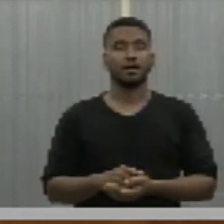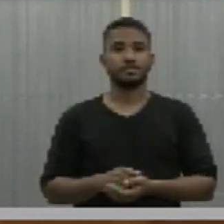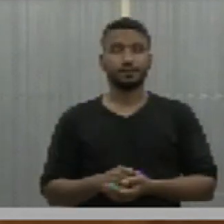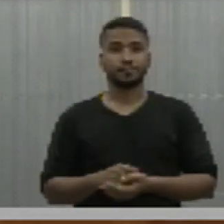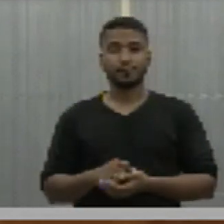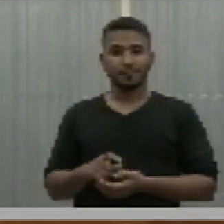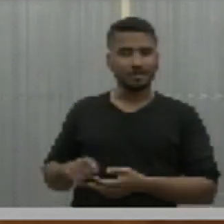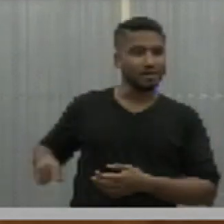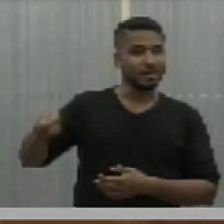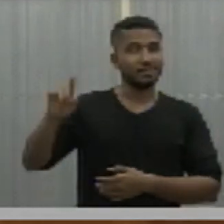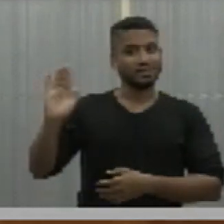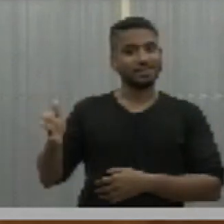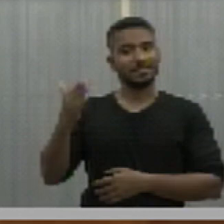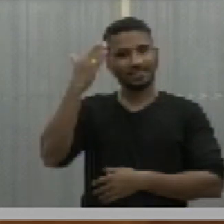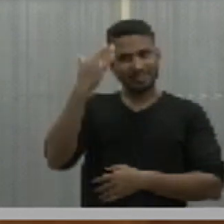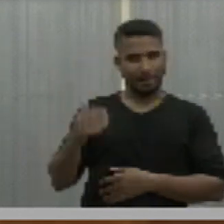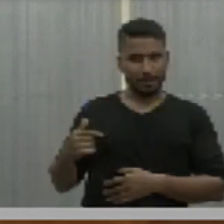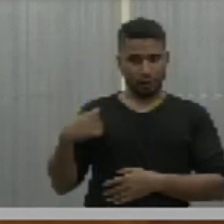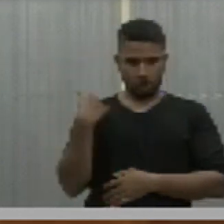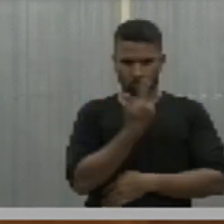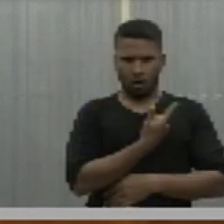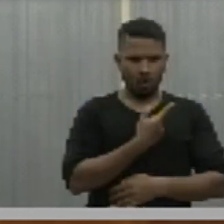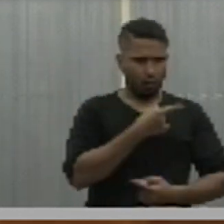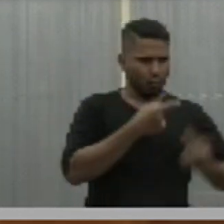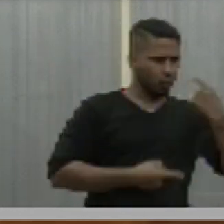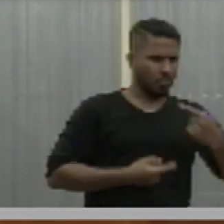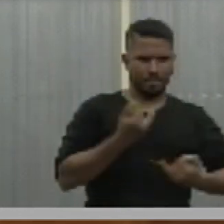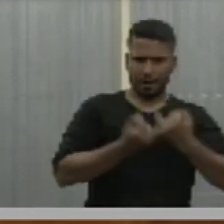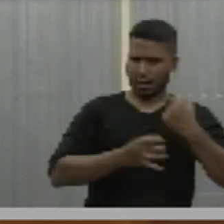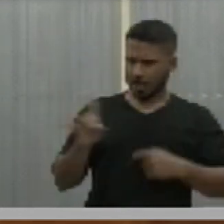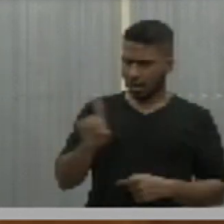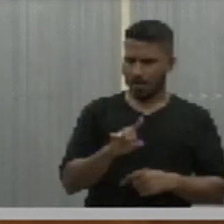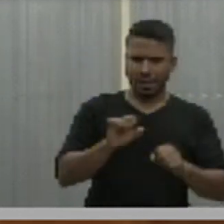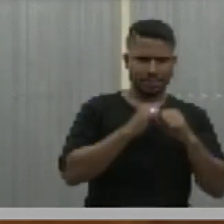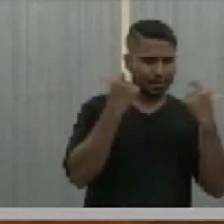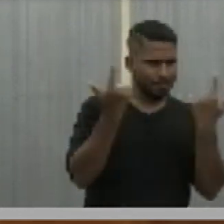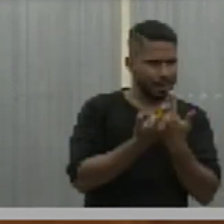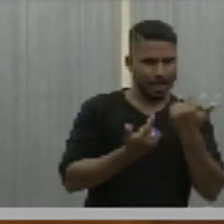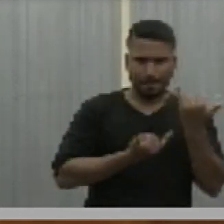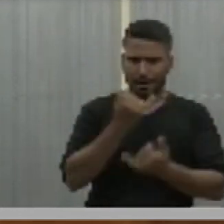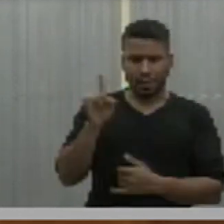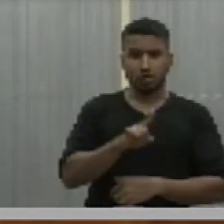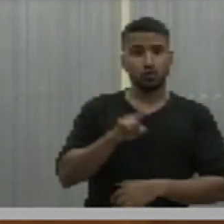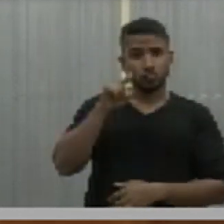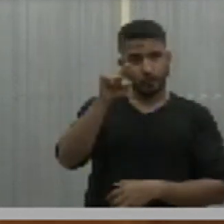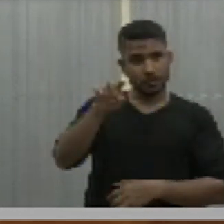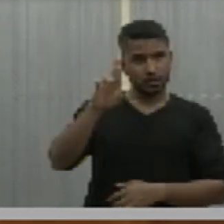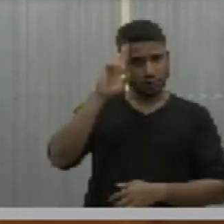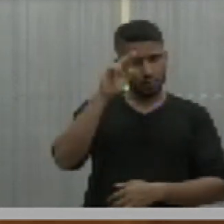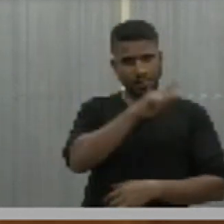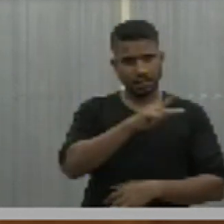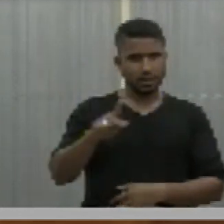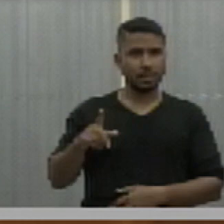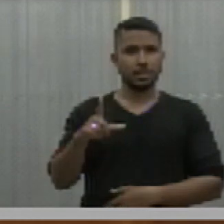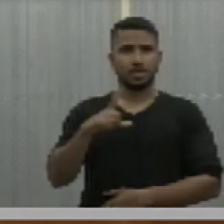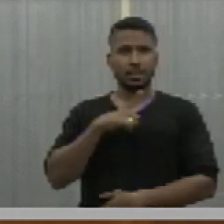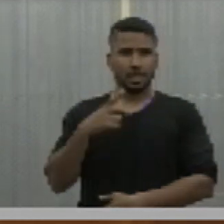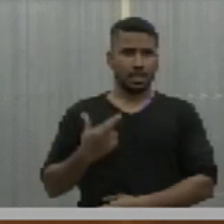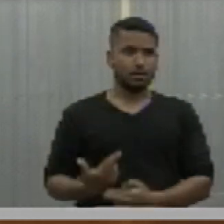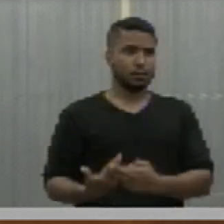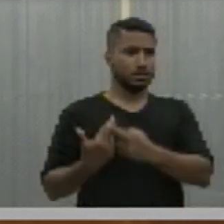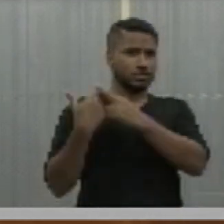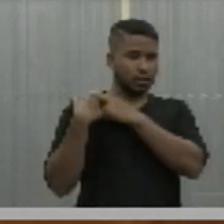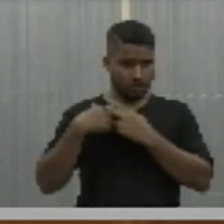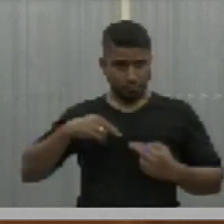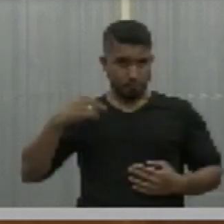Eles já sentiram na pele que nós não estamos para brincar. essa casa, senhor presidente, vossa excelência, tem uma responsabilidade